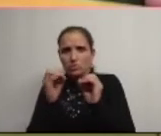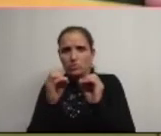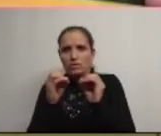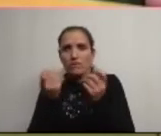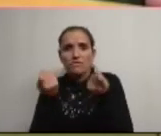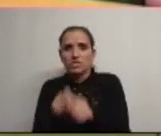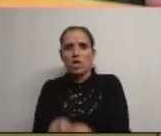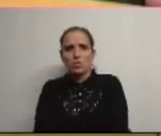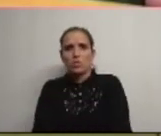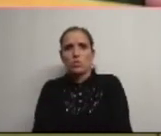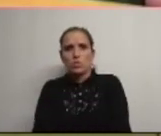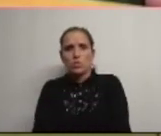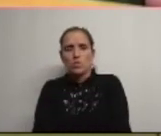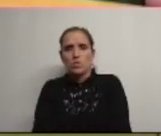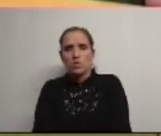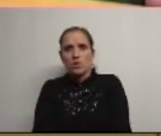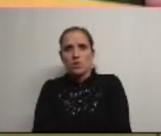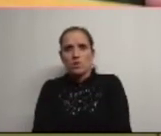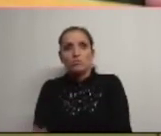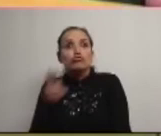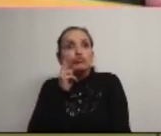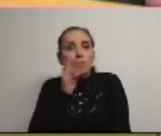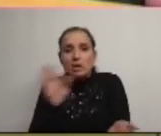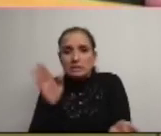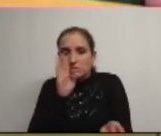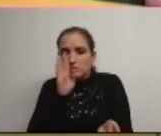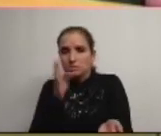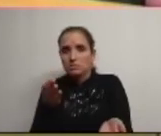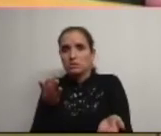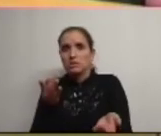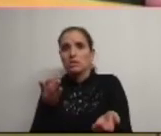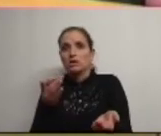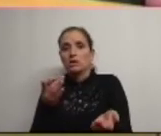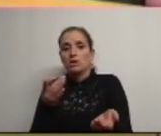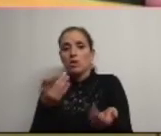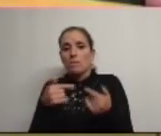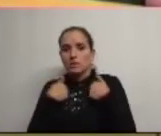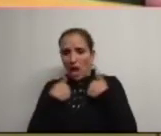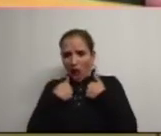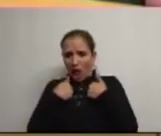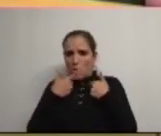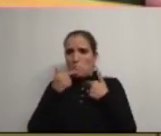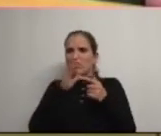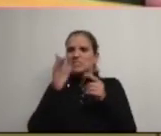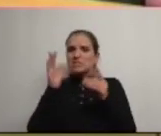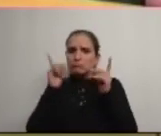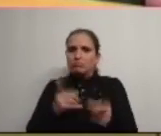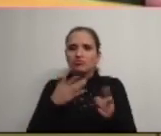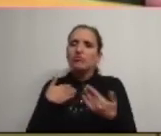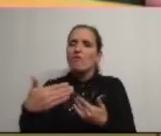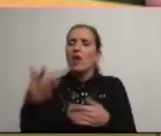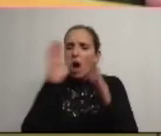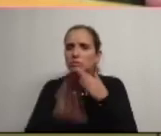está fechado ok desculpem desculpem vamos lá ver mas não sou eu eu não posso definir isso à partida